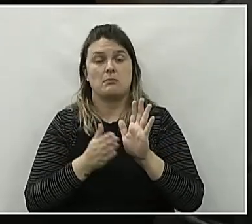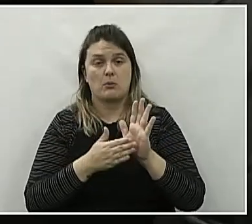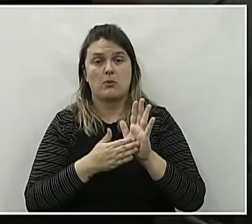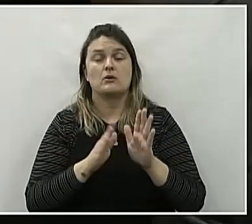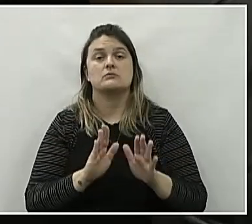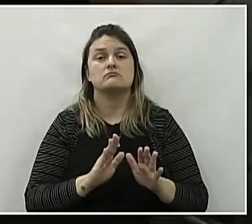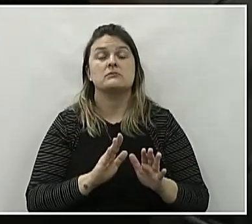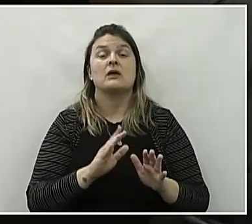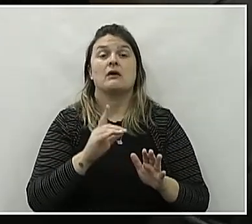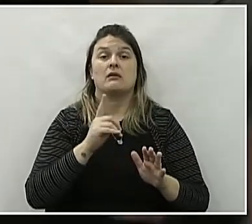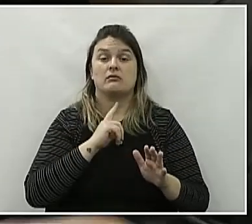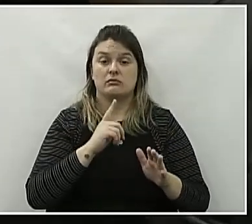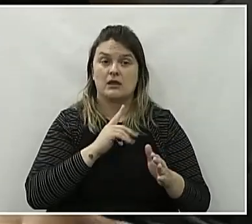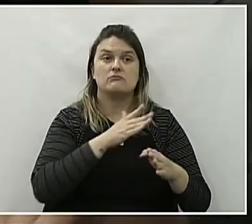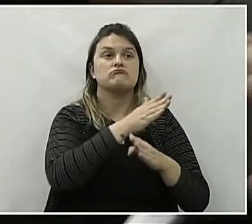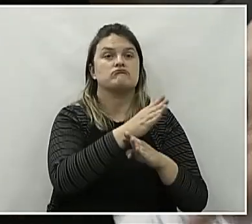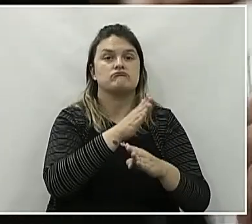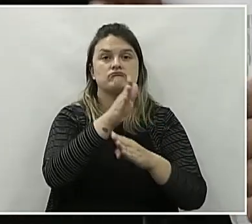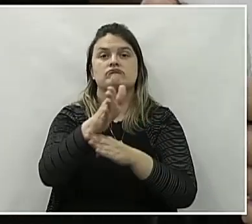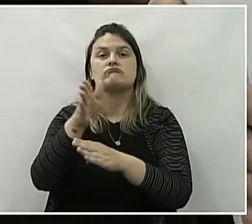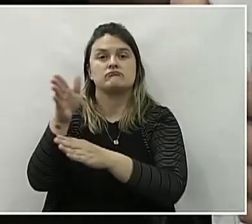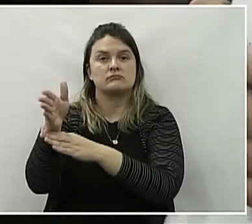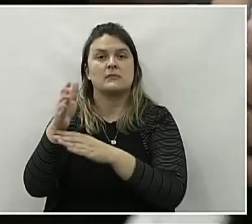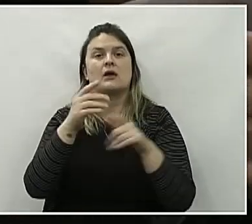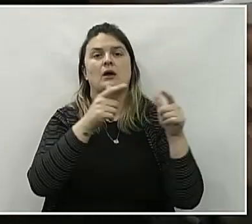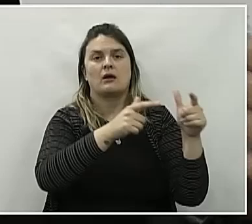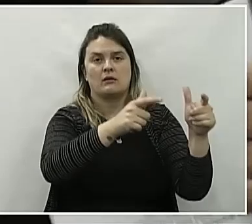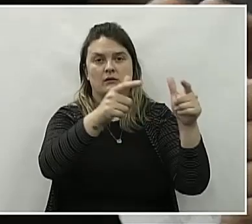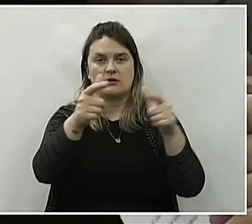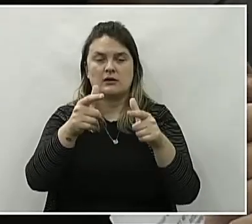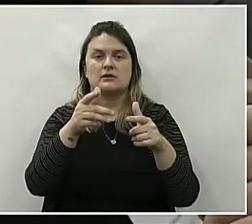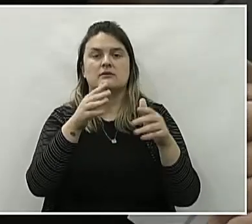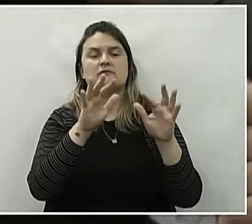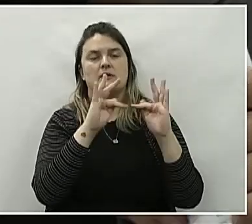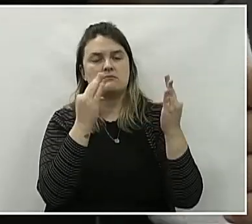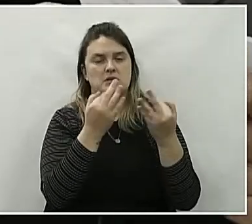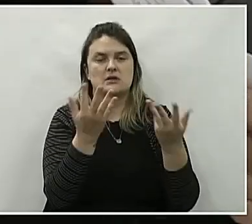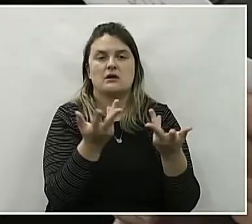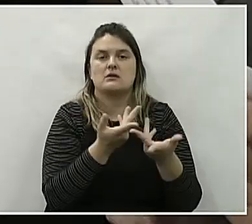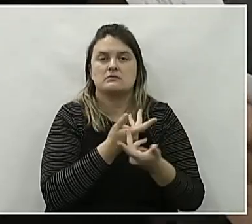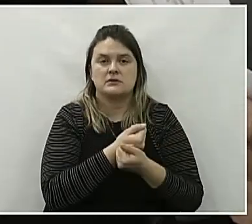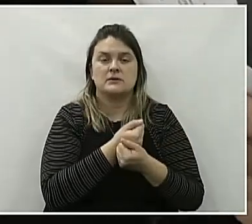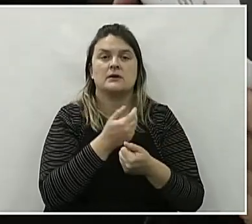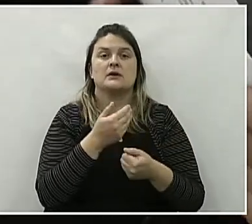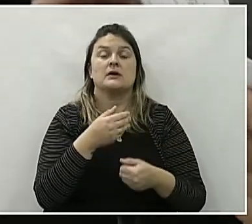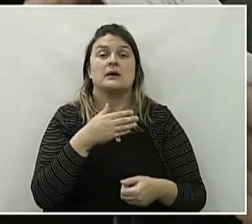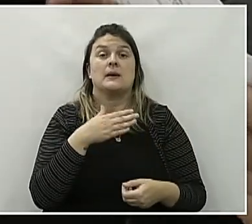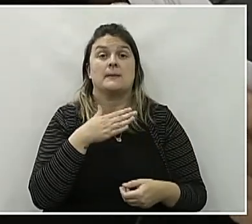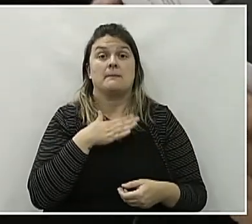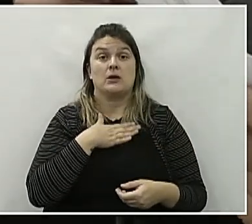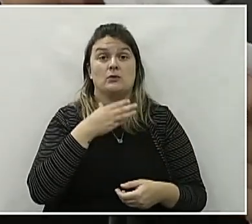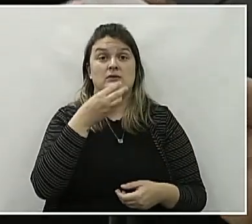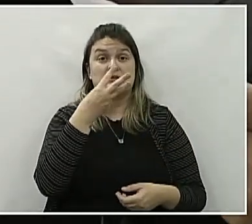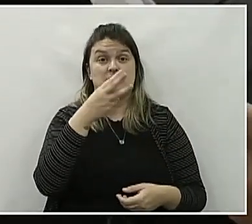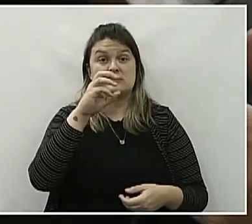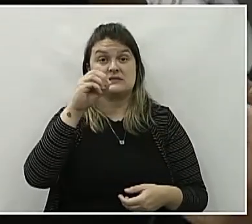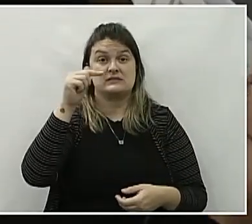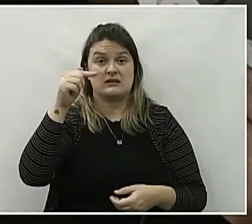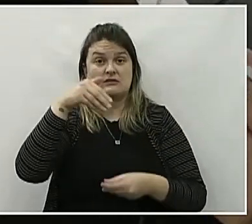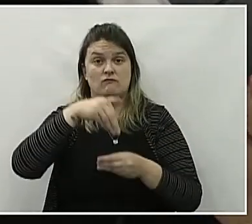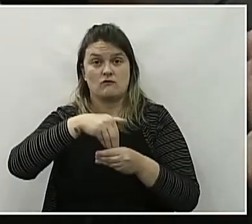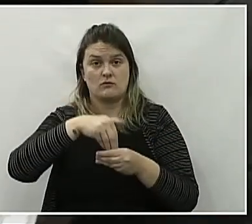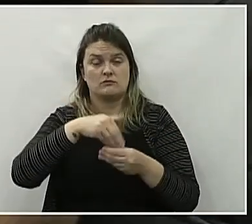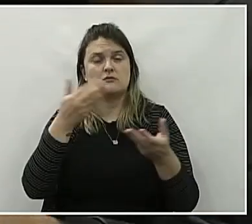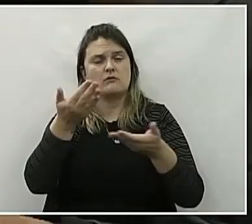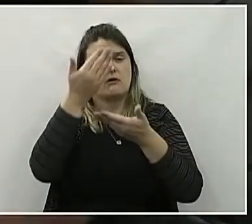tiveram suas entradas nas casas, sendo acolhidos. Os meus 307 votos, eu só